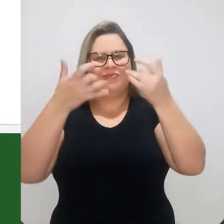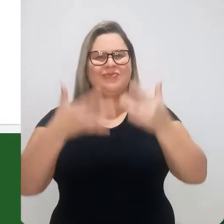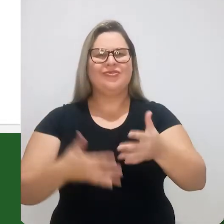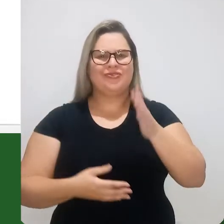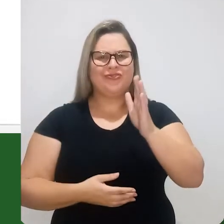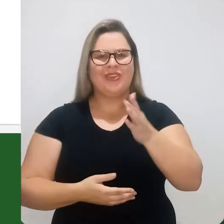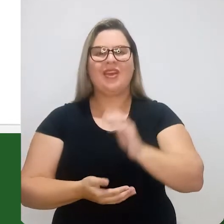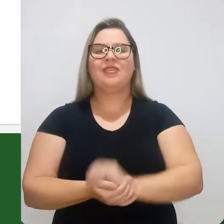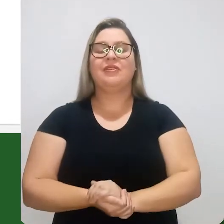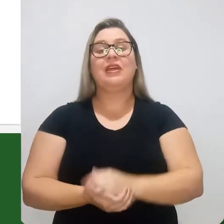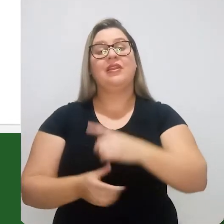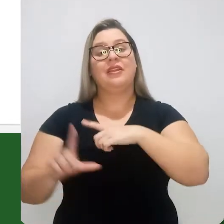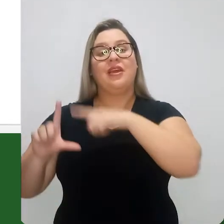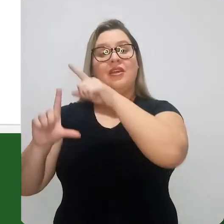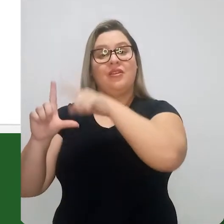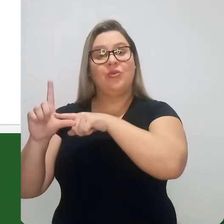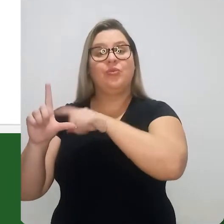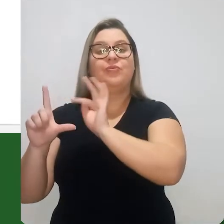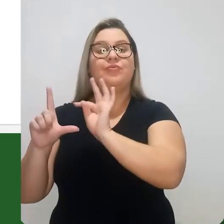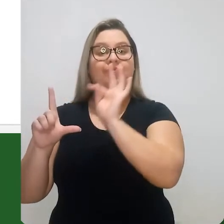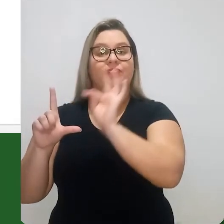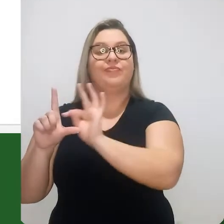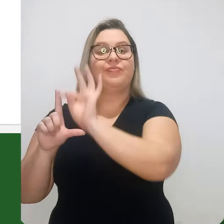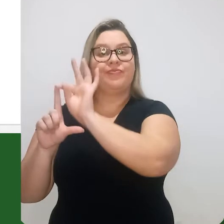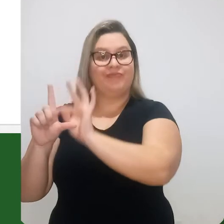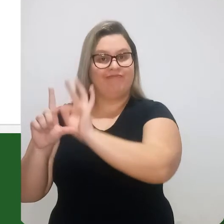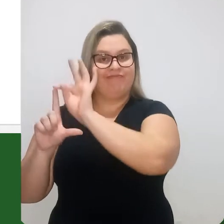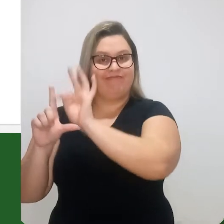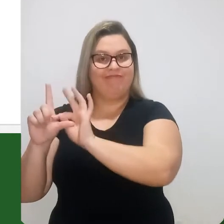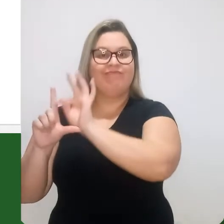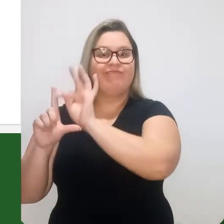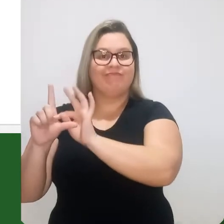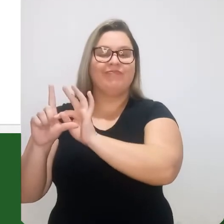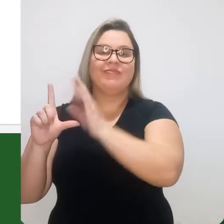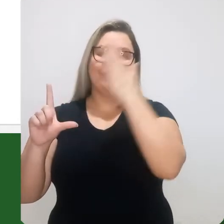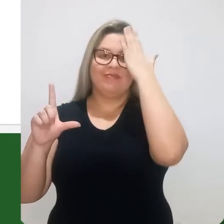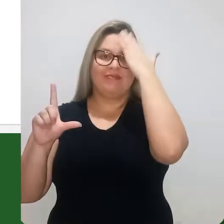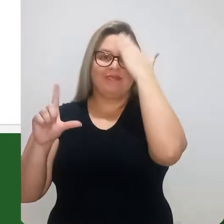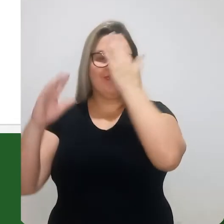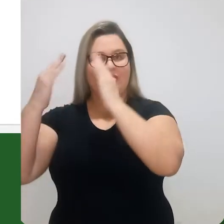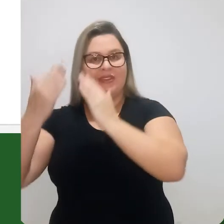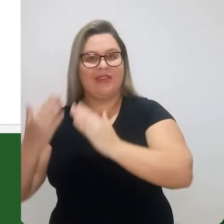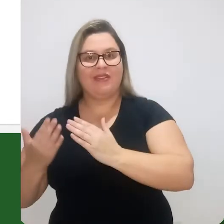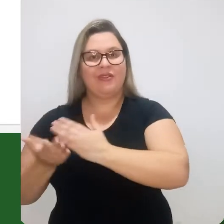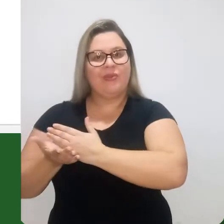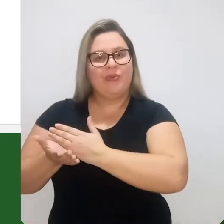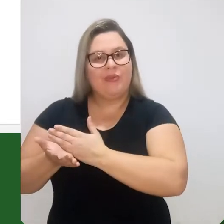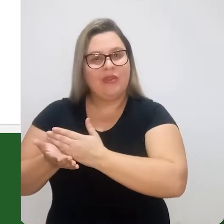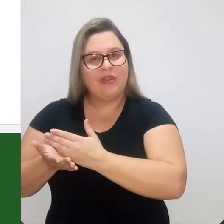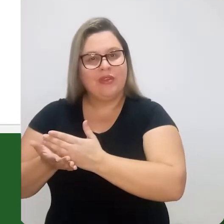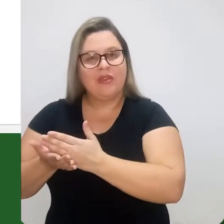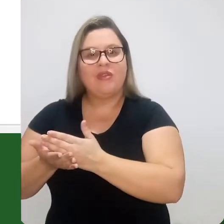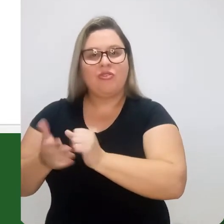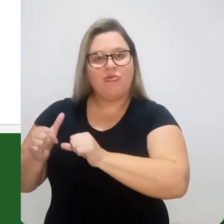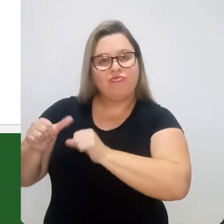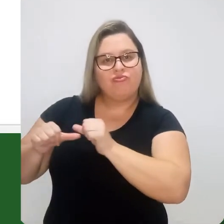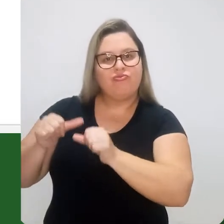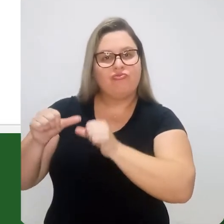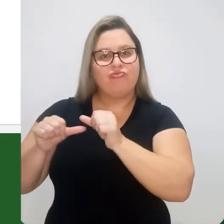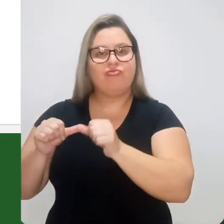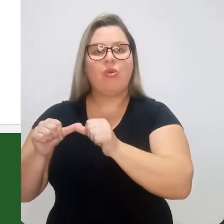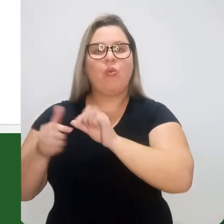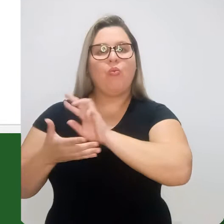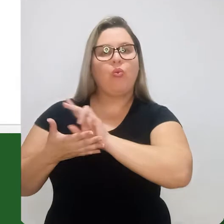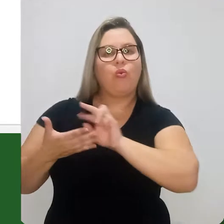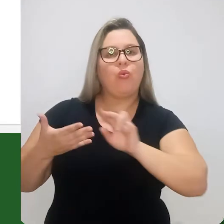como já comentei com vocês, nós temos a variável temperatura, sempre aquela situação que nós temos que analisar de início, qualquer